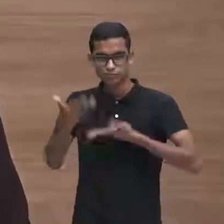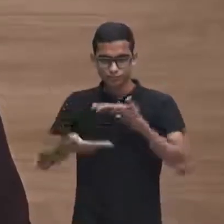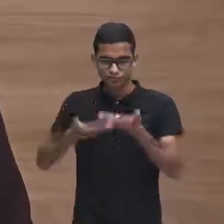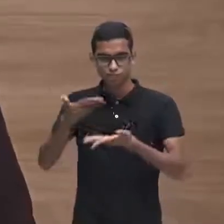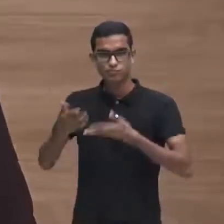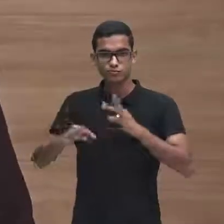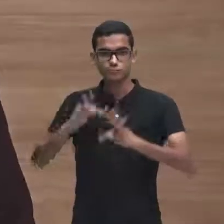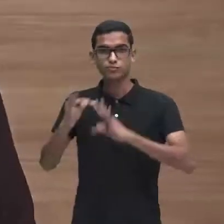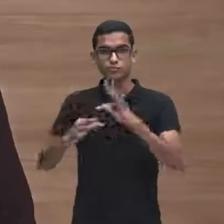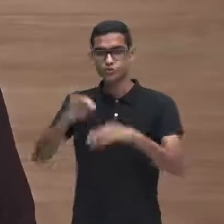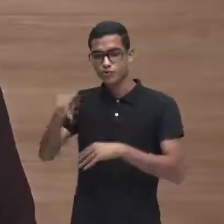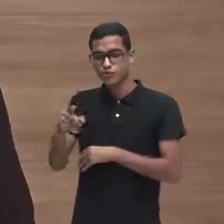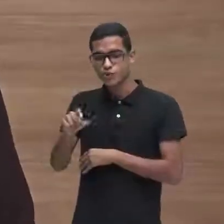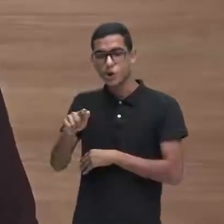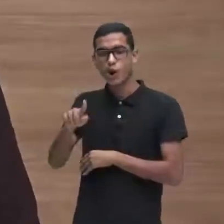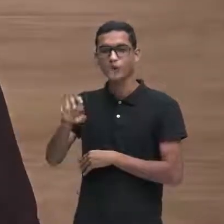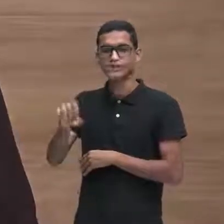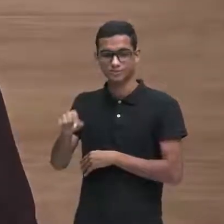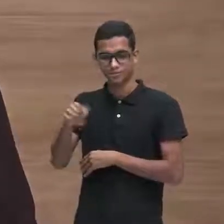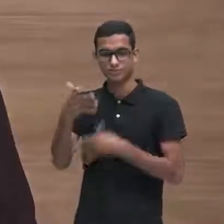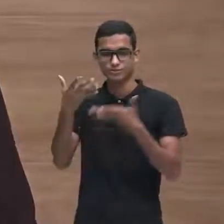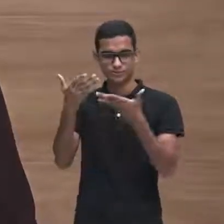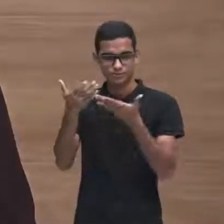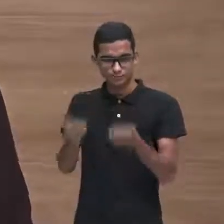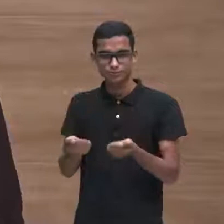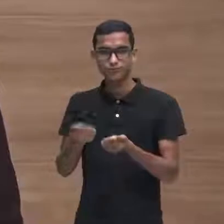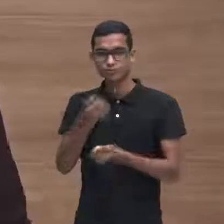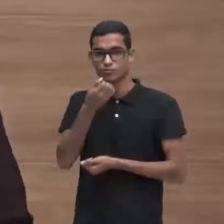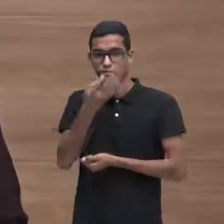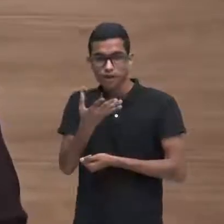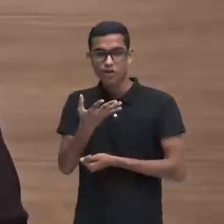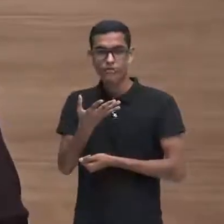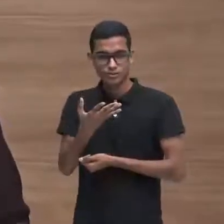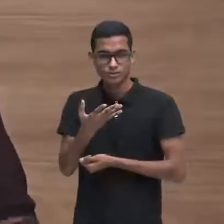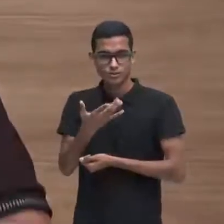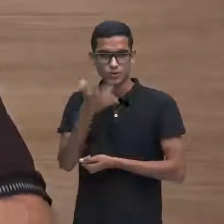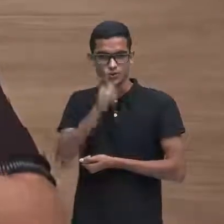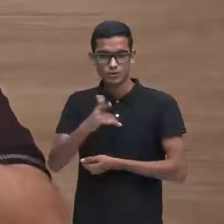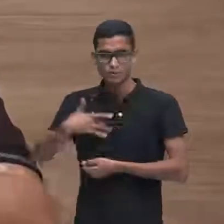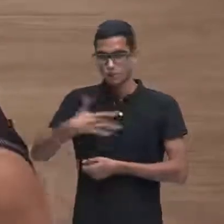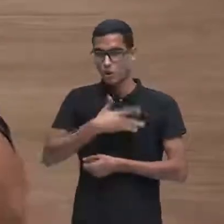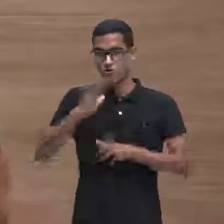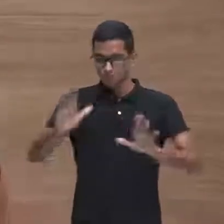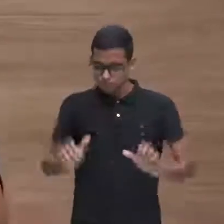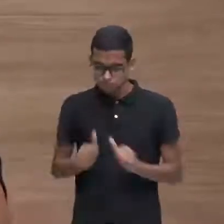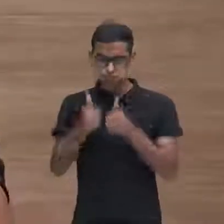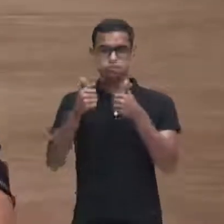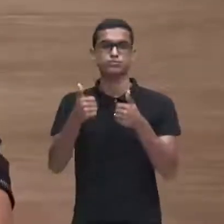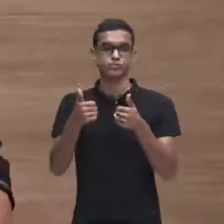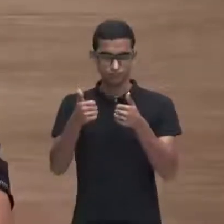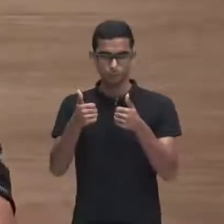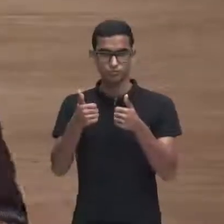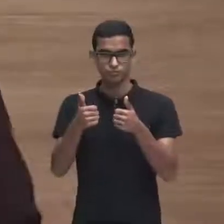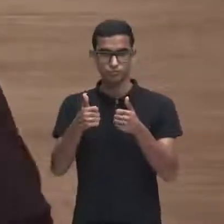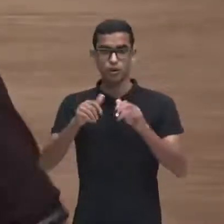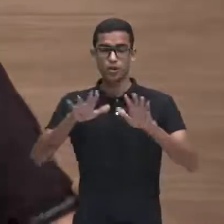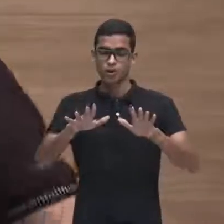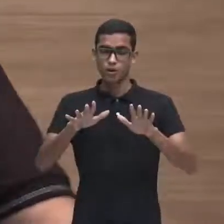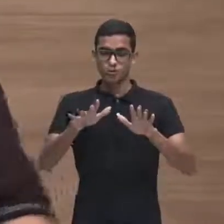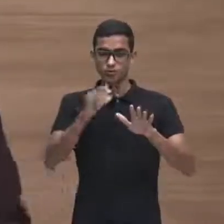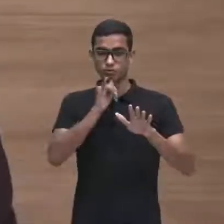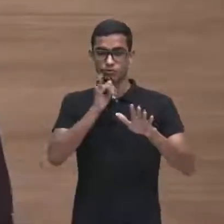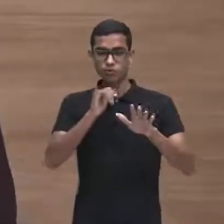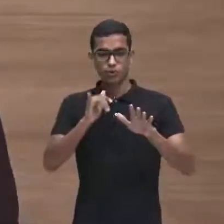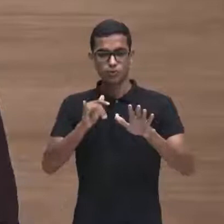Paulo não, Jorge está muito bem, obrigado. Então, vocês percebam que um dos fatores protetivos são as